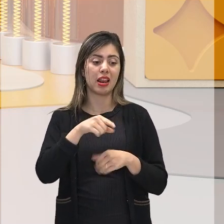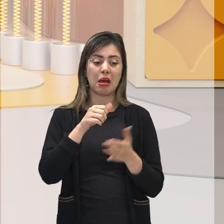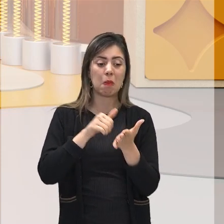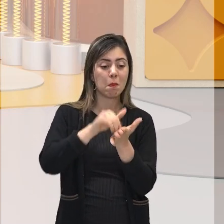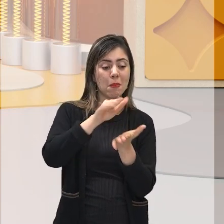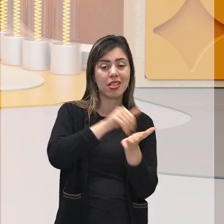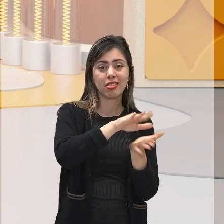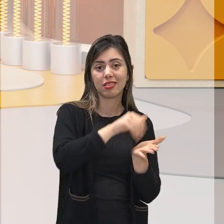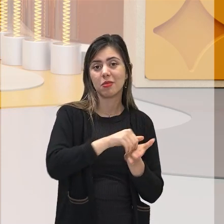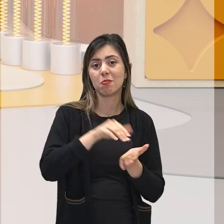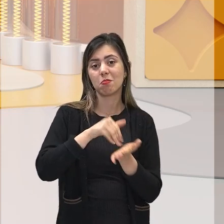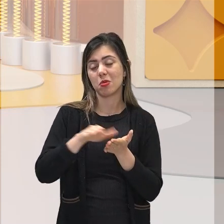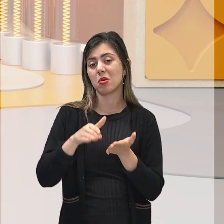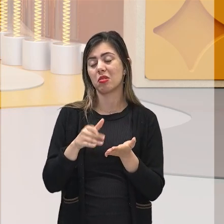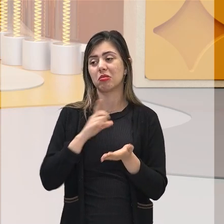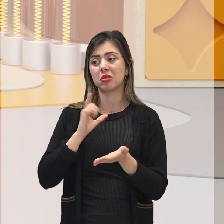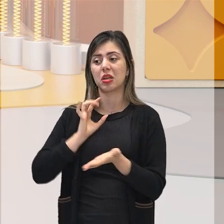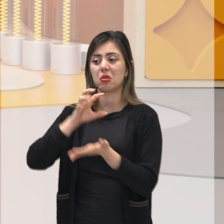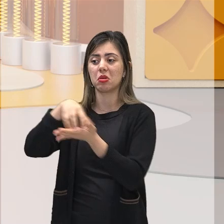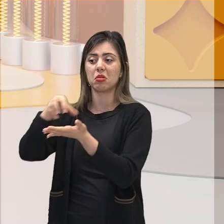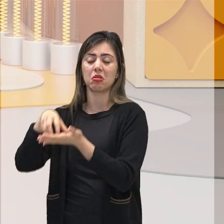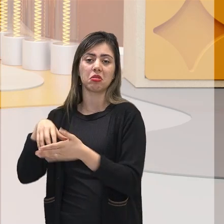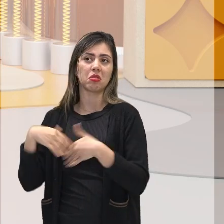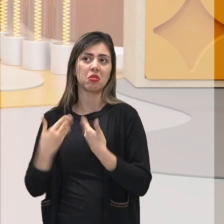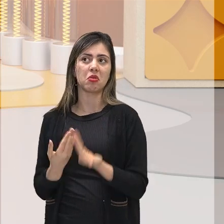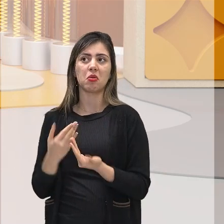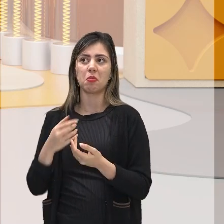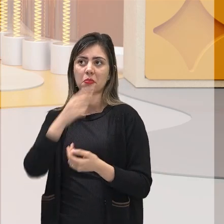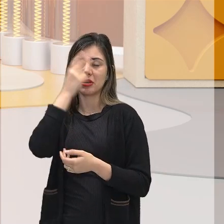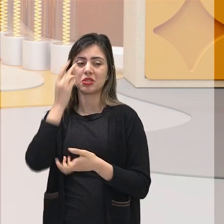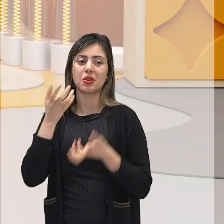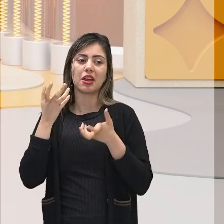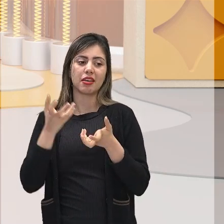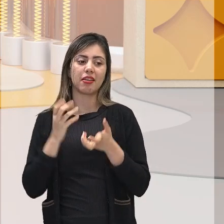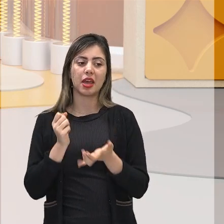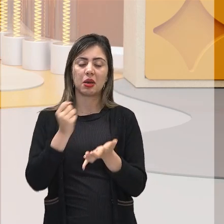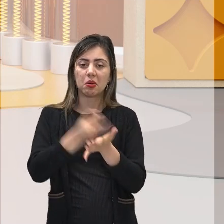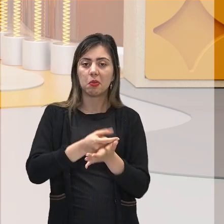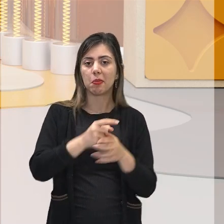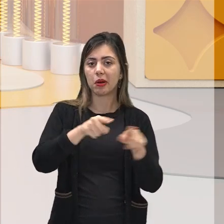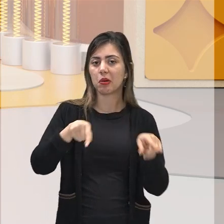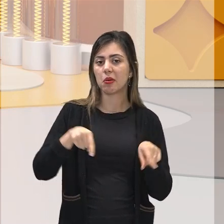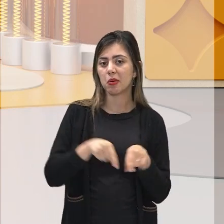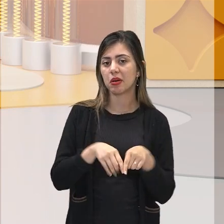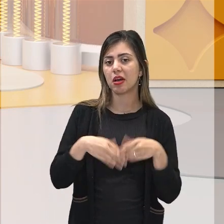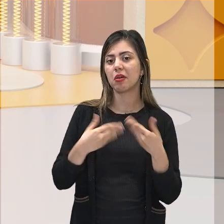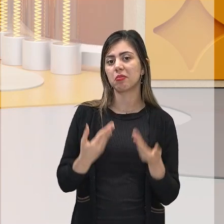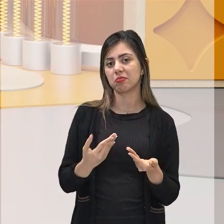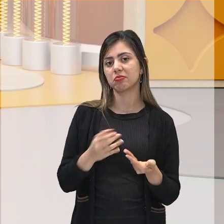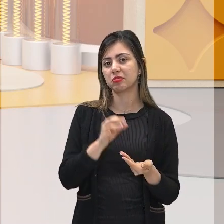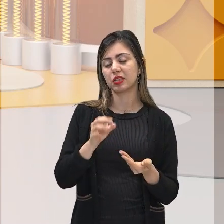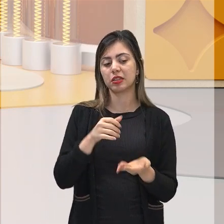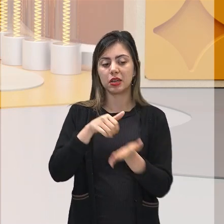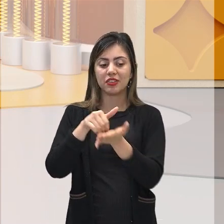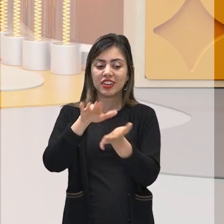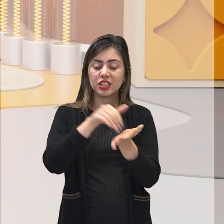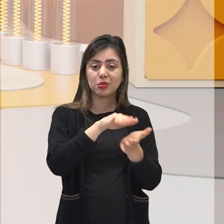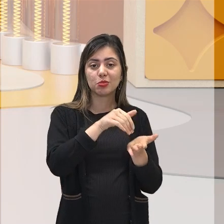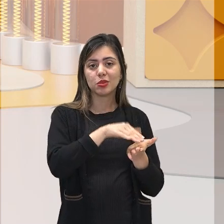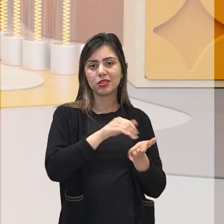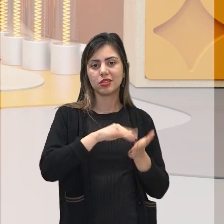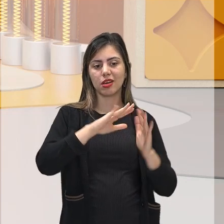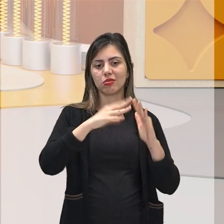poceiros, grileiros, arrendatários, ou ainda pessoas que se dizem donas dessas terras pra